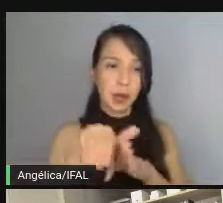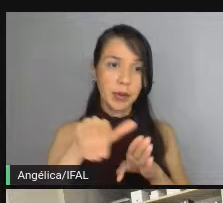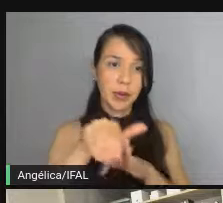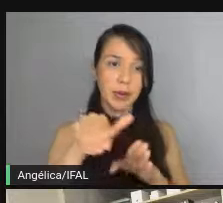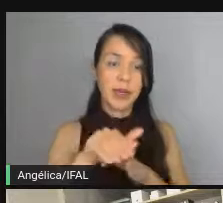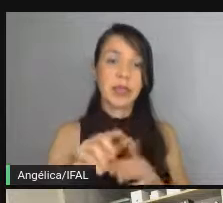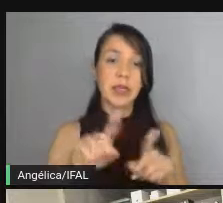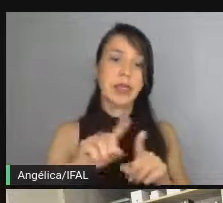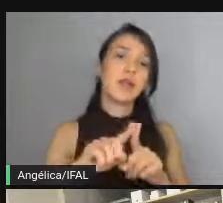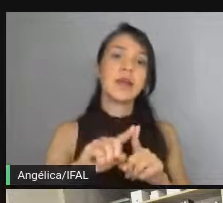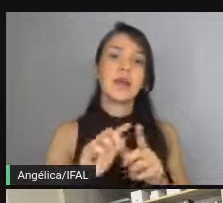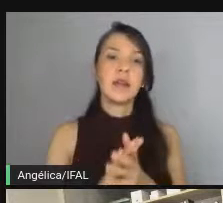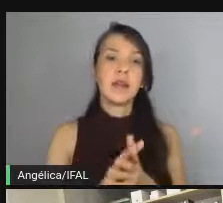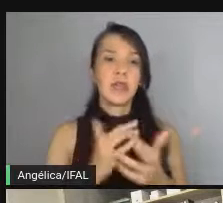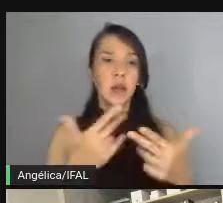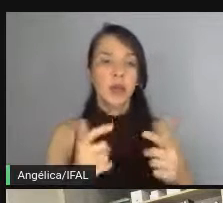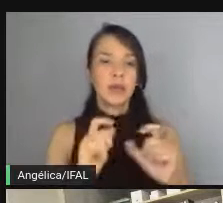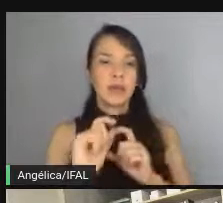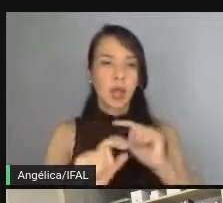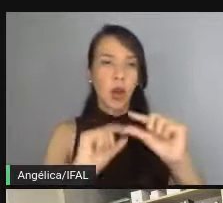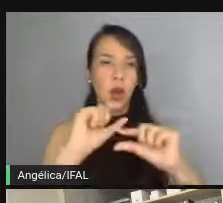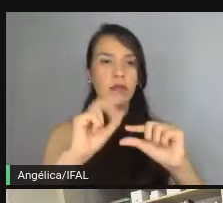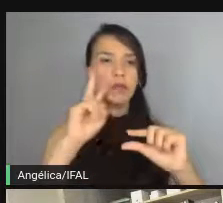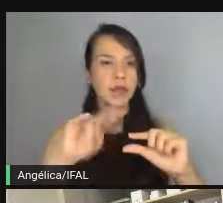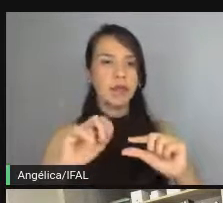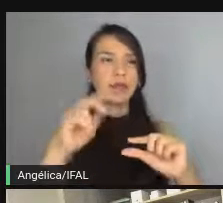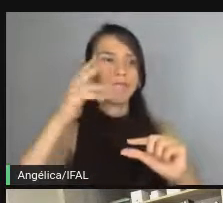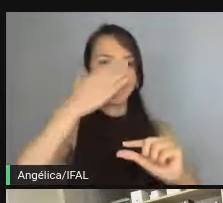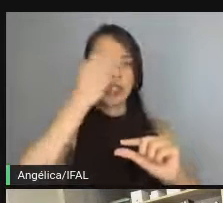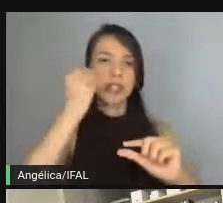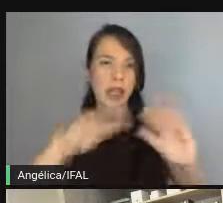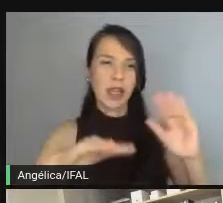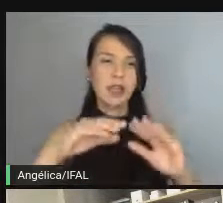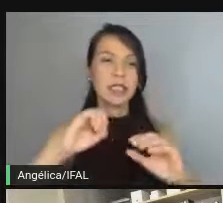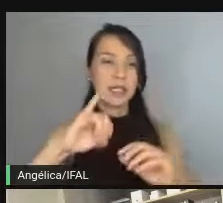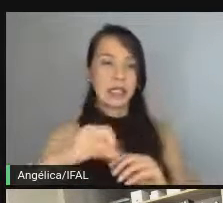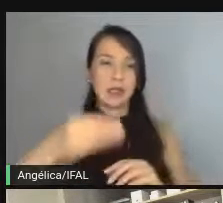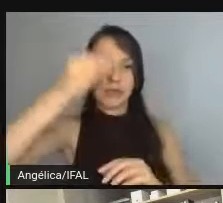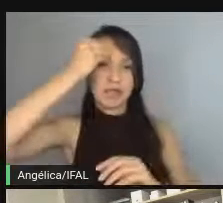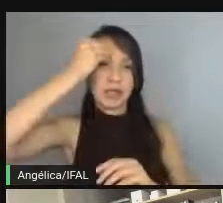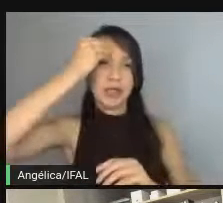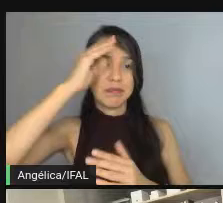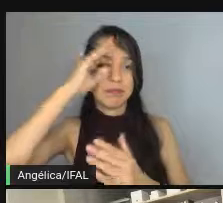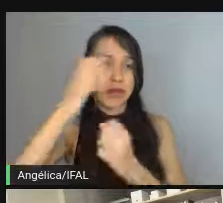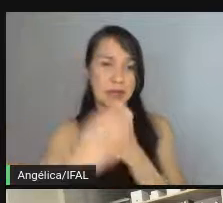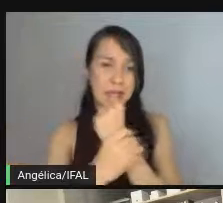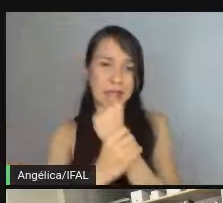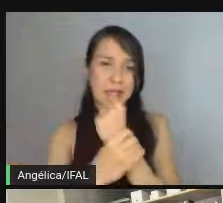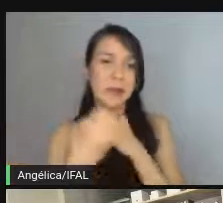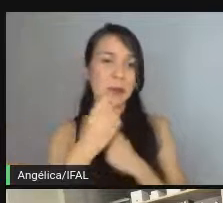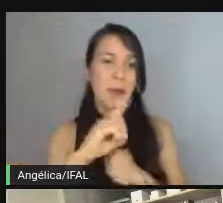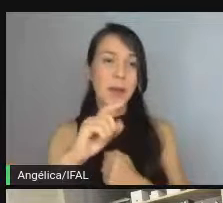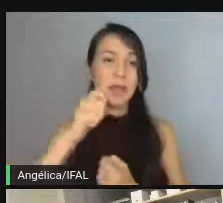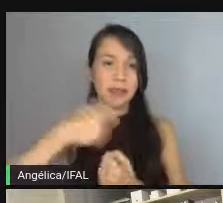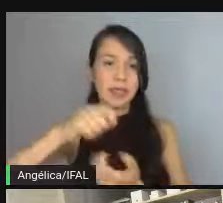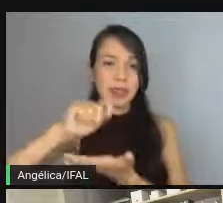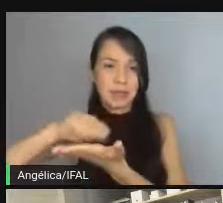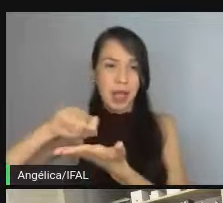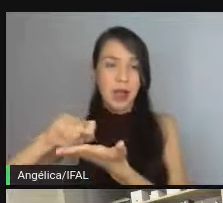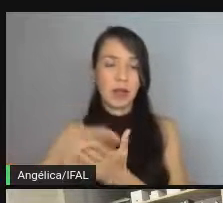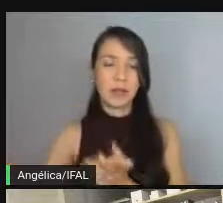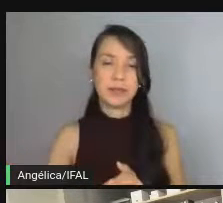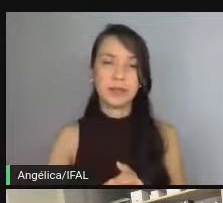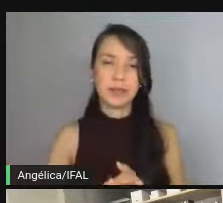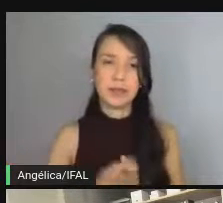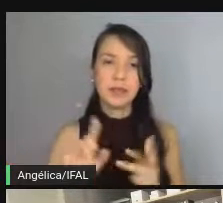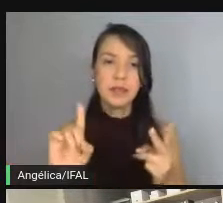pedacinhos de funcionalidades lógicas de negócios que você vai ter esquecido. E como eu comentei de uma frase, o cara te passa uma frase